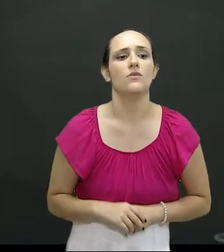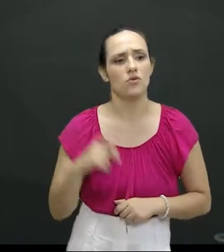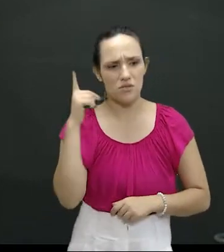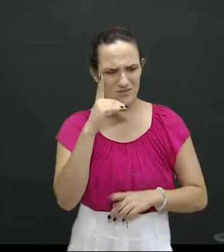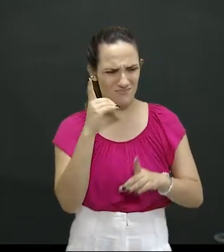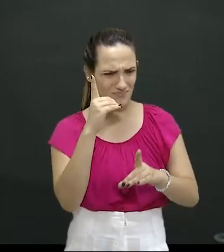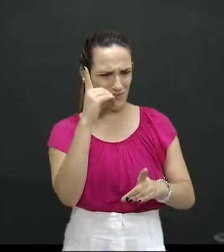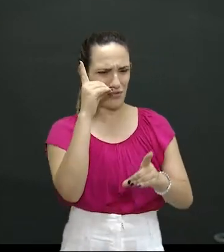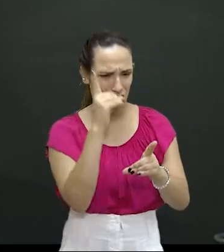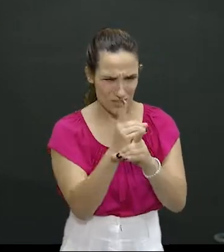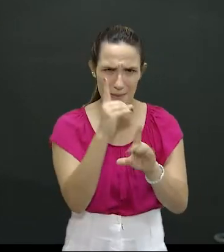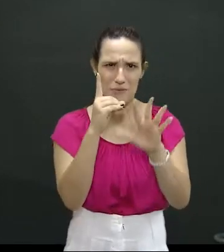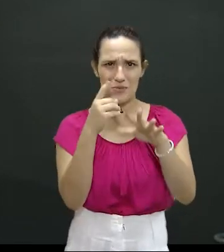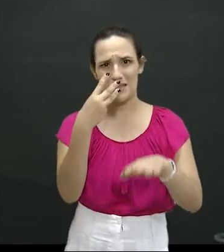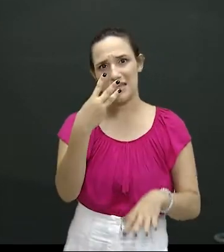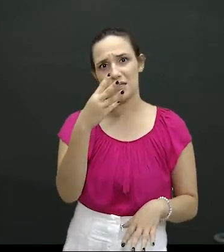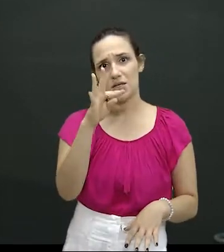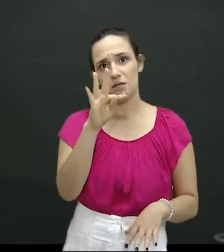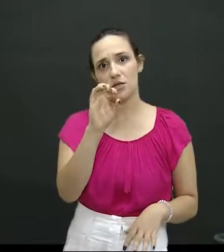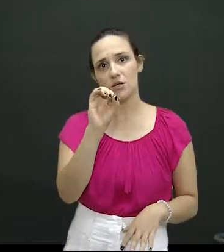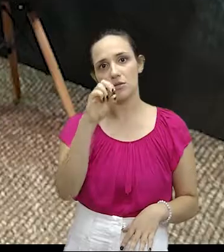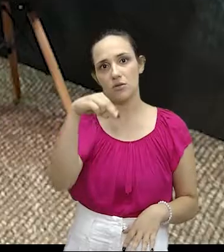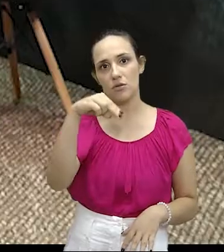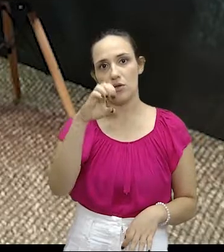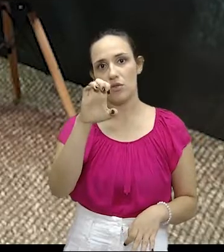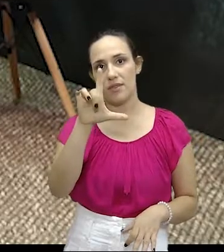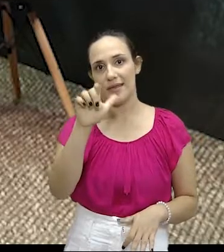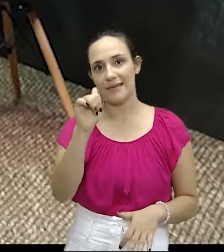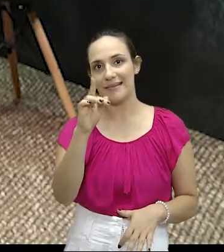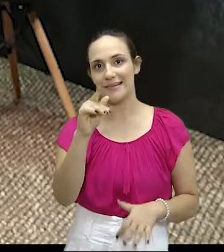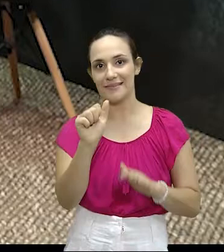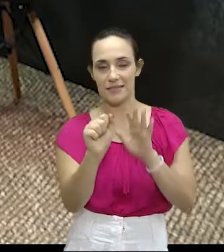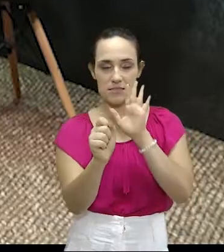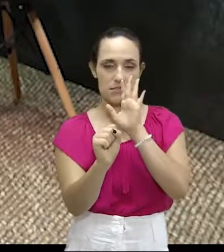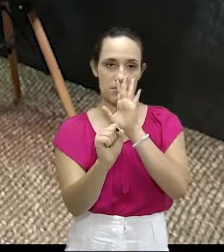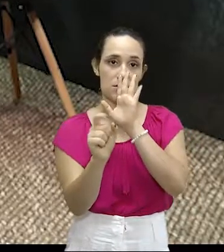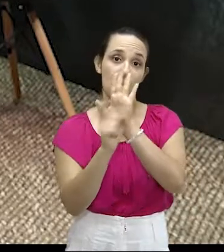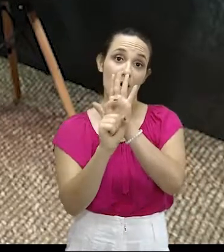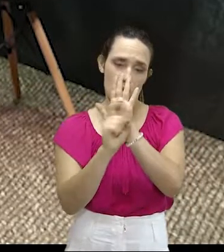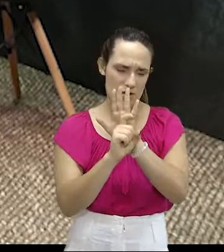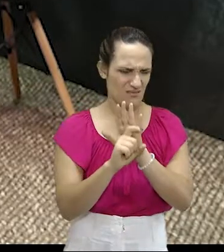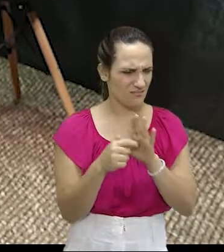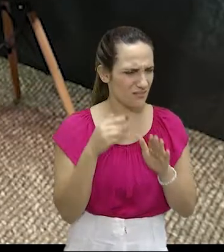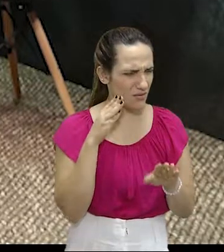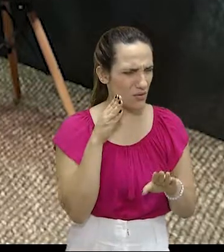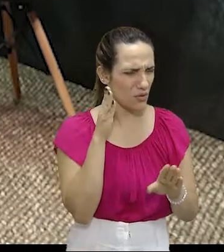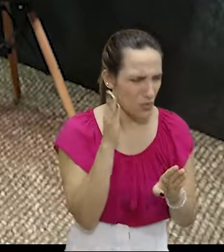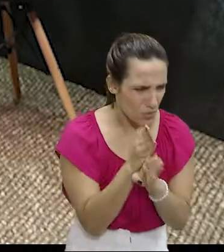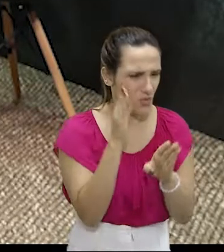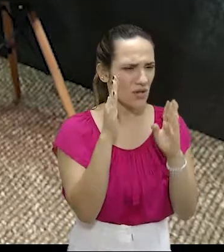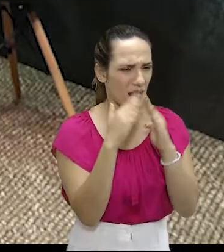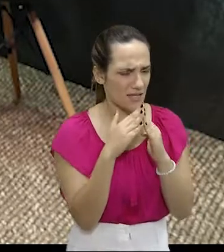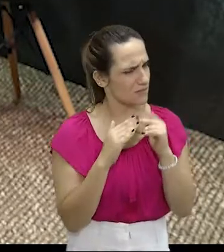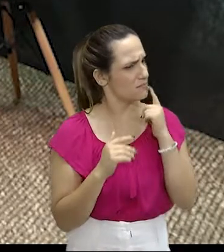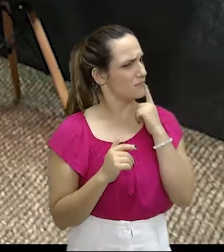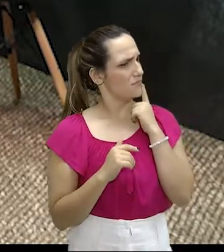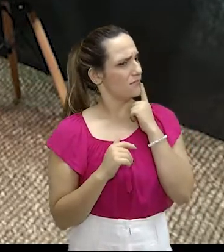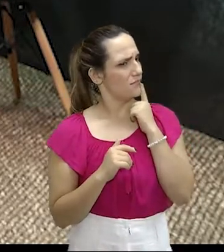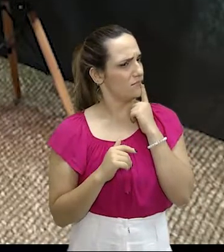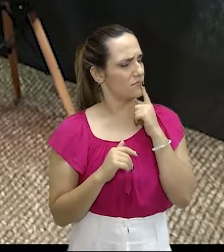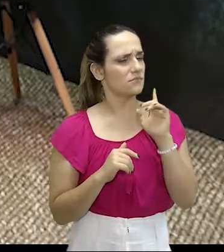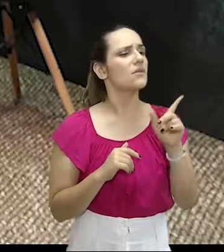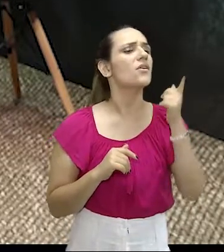apreendemos cerca de 3 toneladas de maconha em um imóvel residencial em Dourados, e demos continuidade, chegamos ali aos